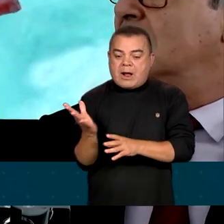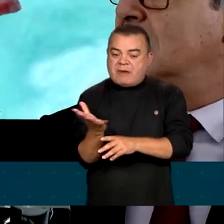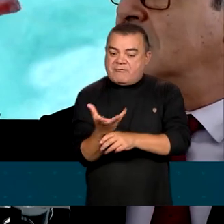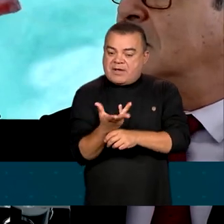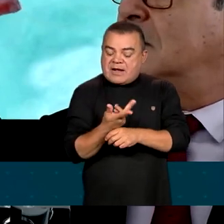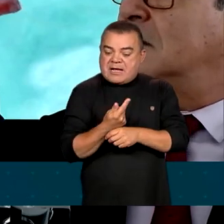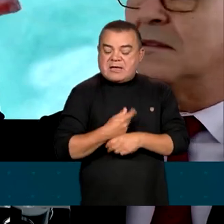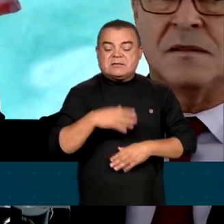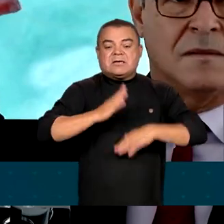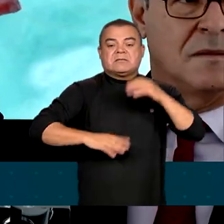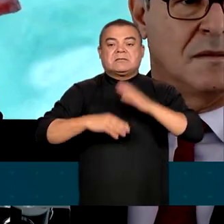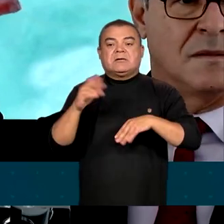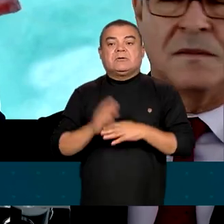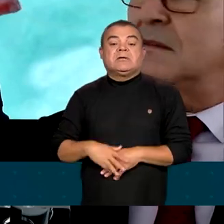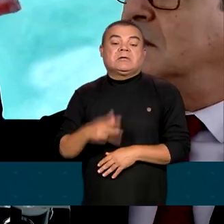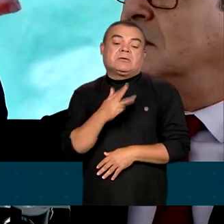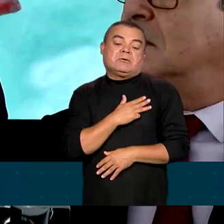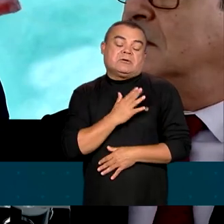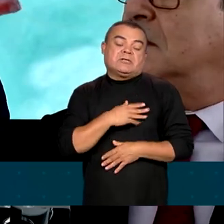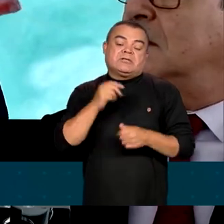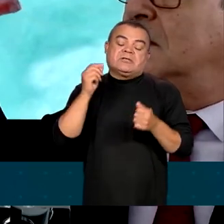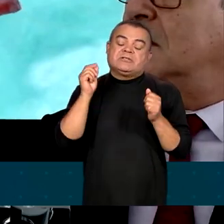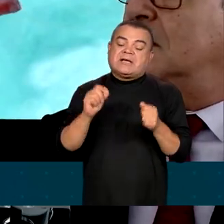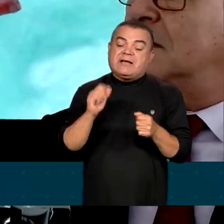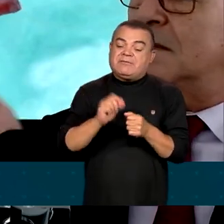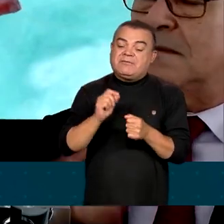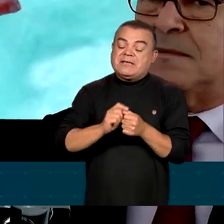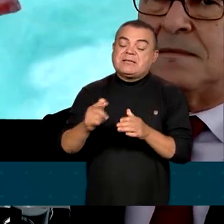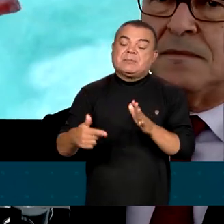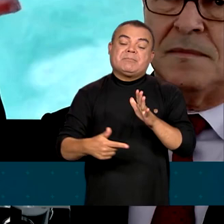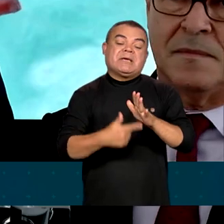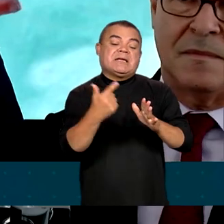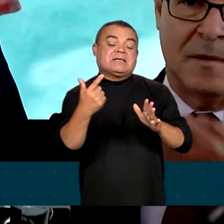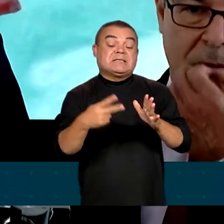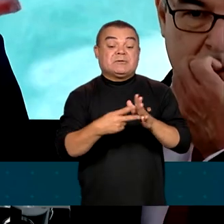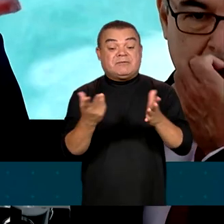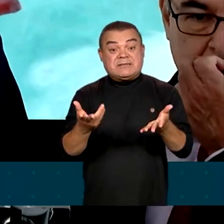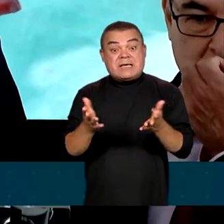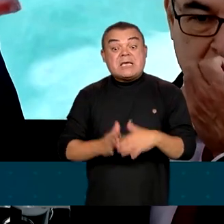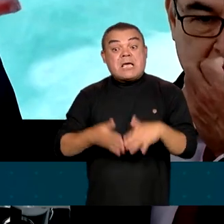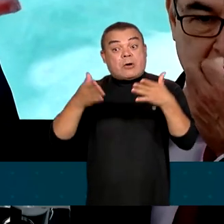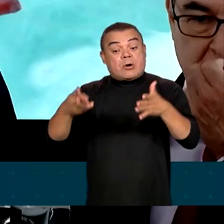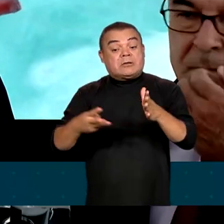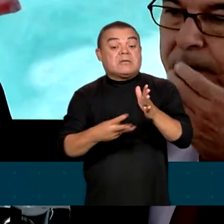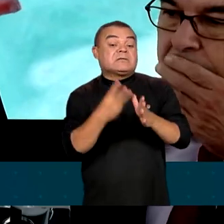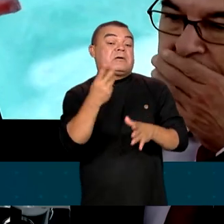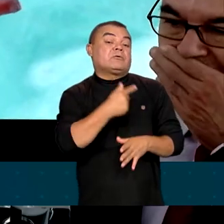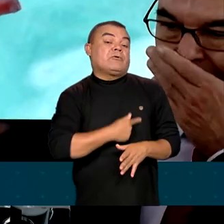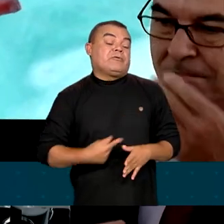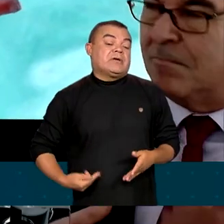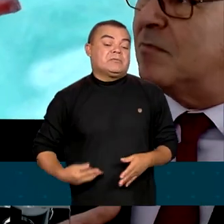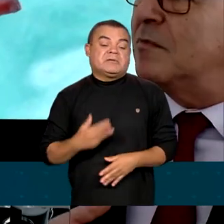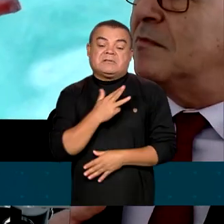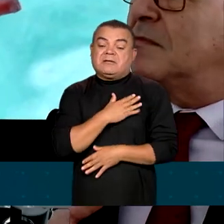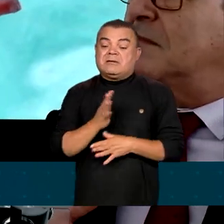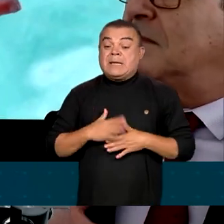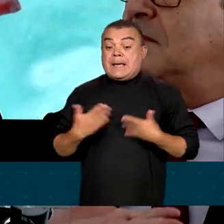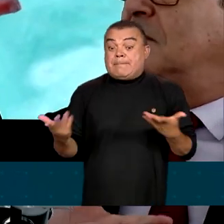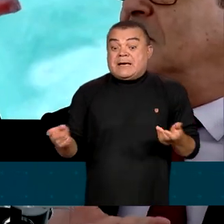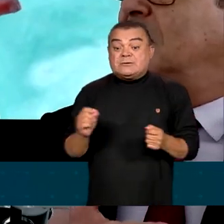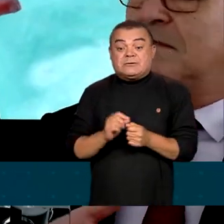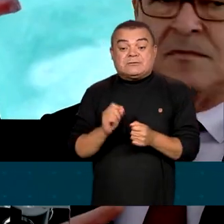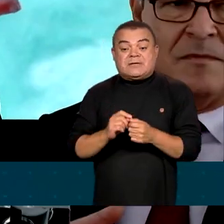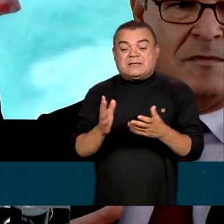fez, quando foi governo pela primeira e segunda vez, e agora já está fazendo no terceiro governo do presidente Lula. Mas os fatos